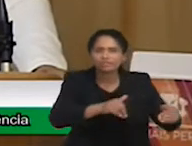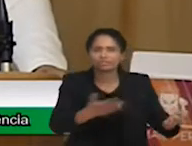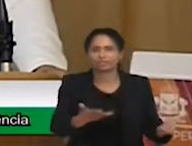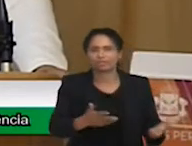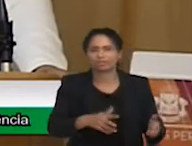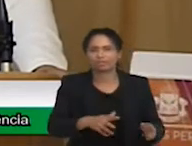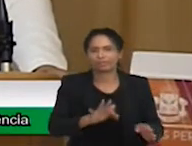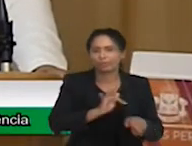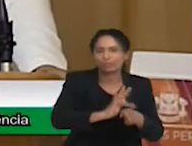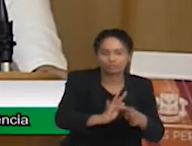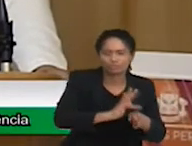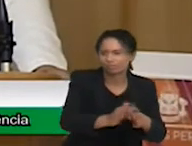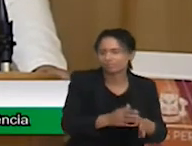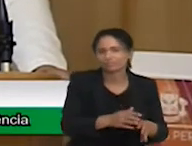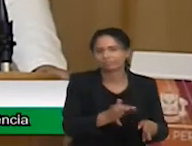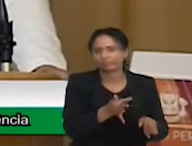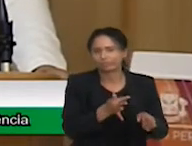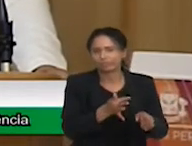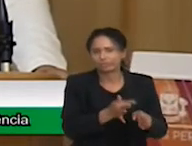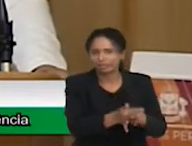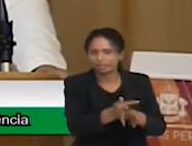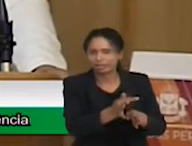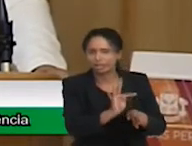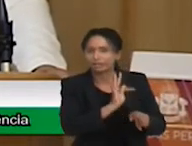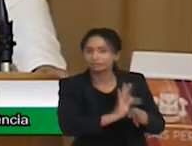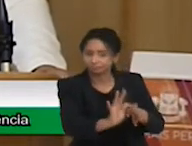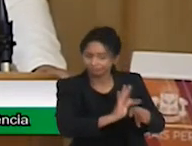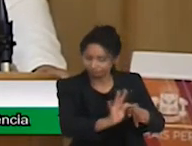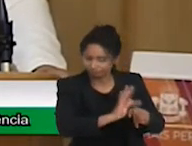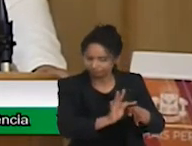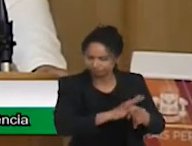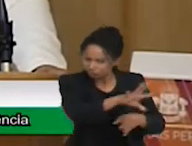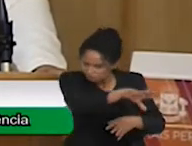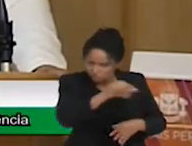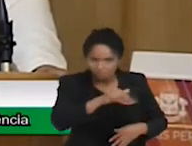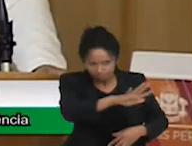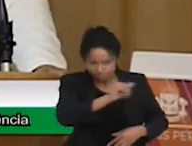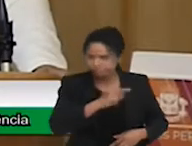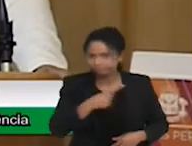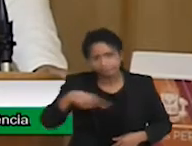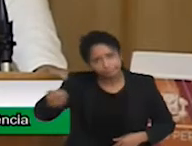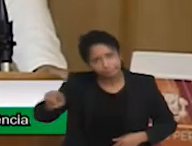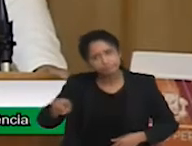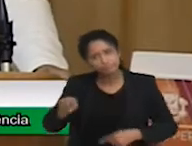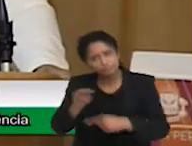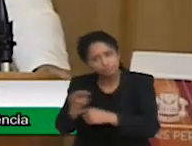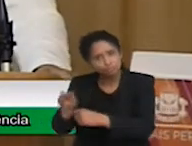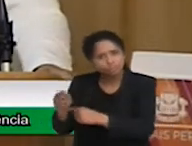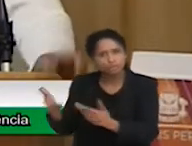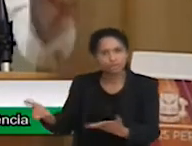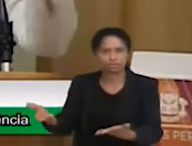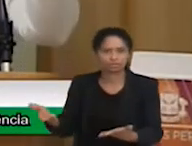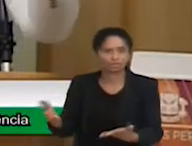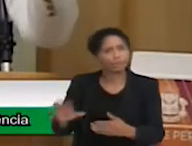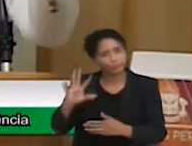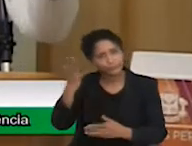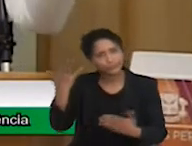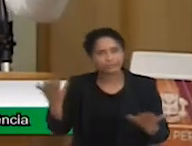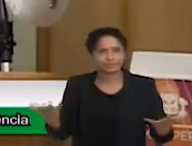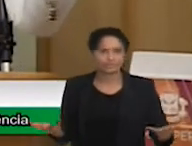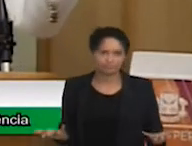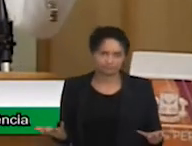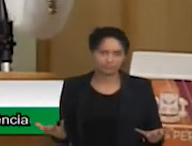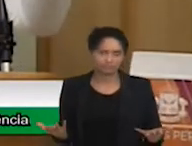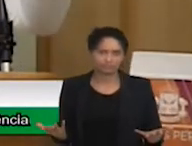anos e já está com sete e os pais ainda estão em negação. Isso acontece também. É a família,